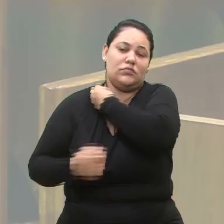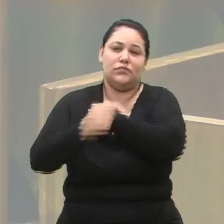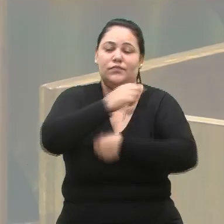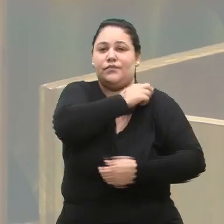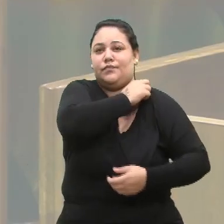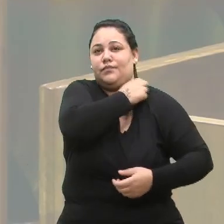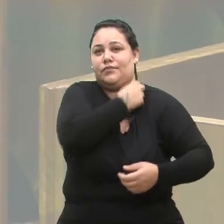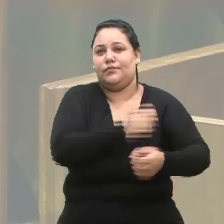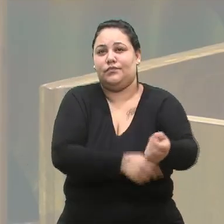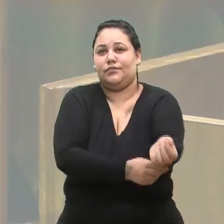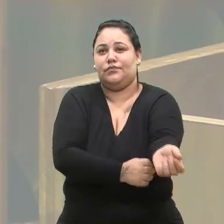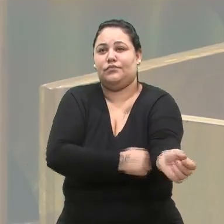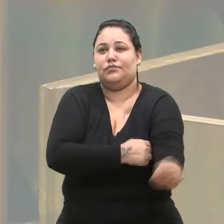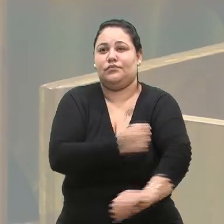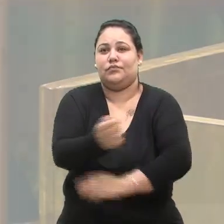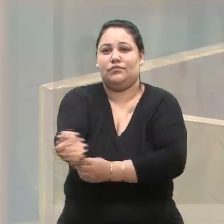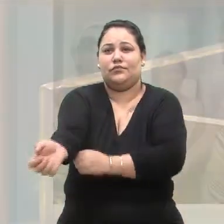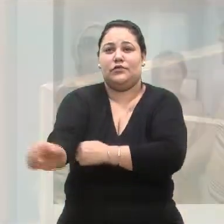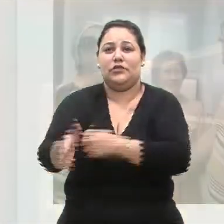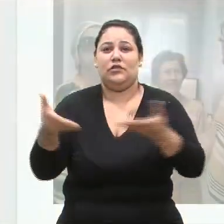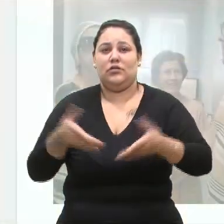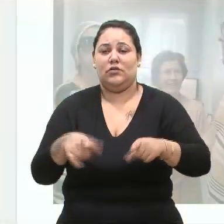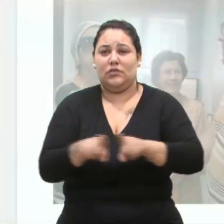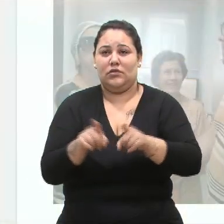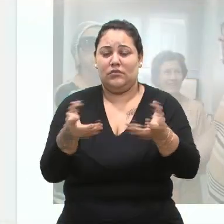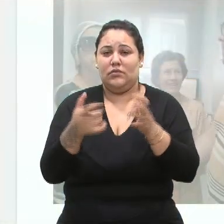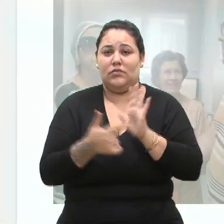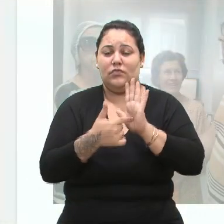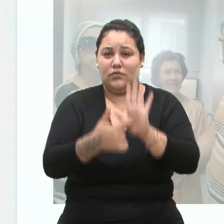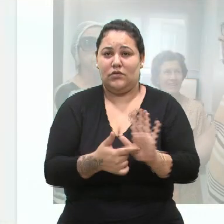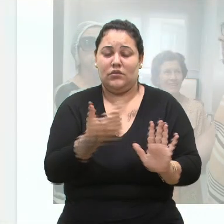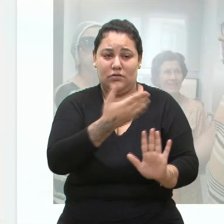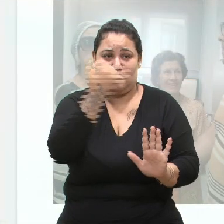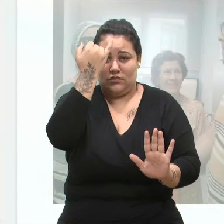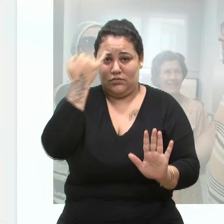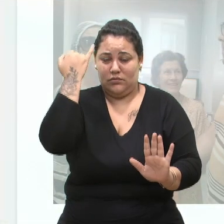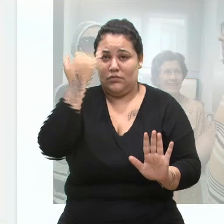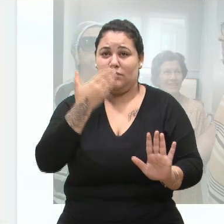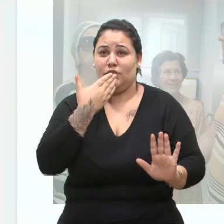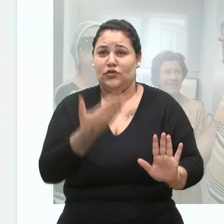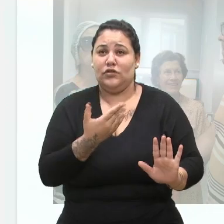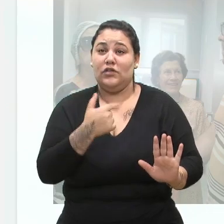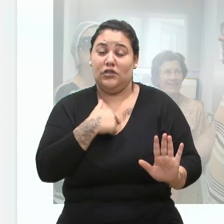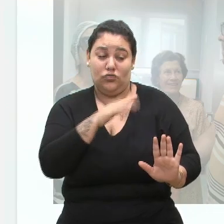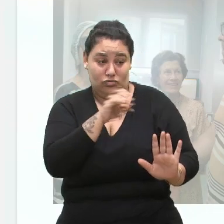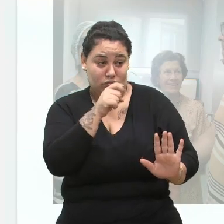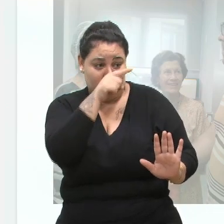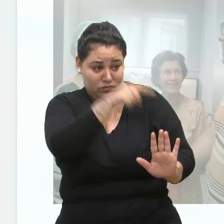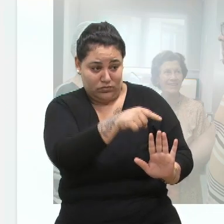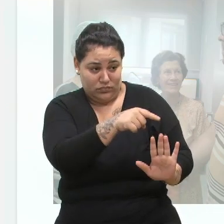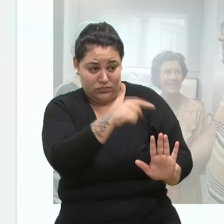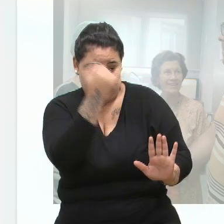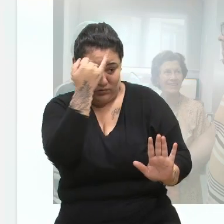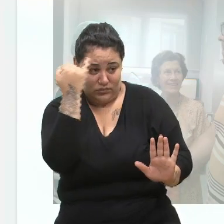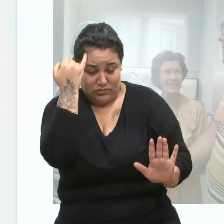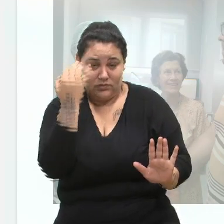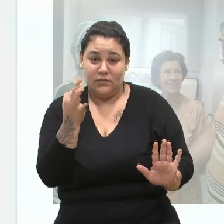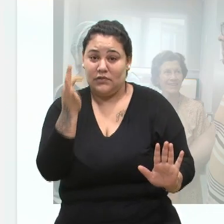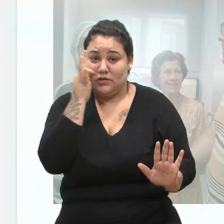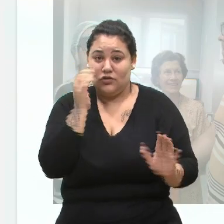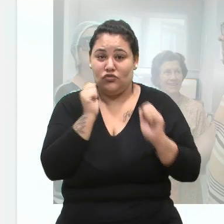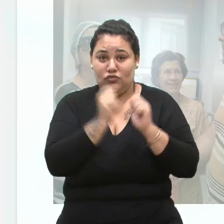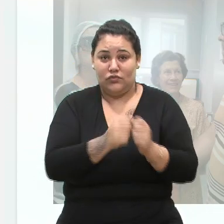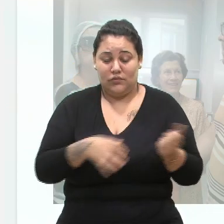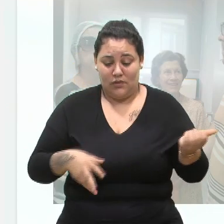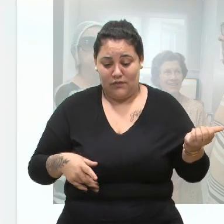E agora, quero também mostrar aqui, vereador D'Ambrosio, o senhor foi solicitado, e eu intimo o senhor, que o senhor compareça com o seu violão, porque